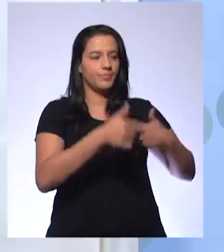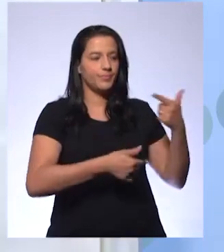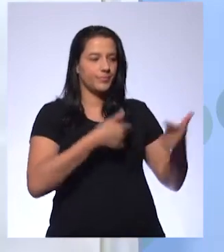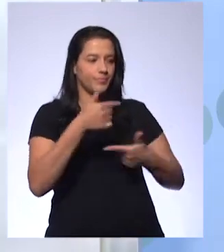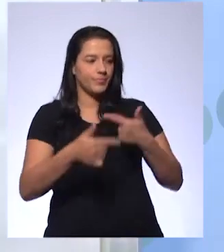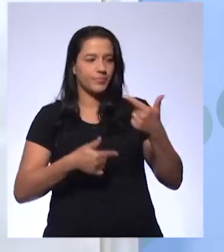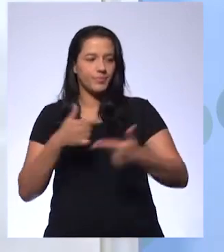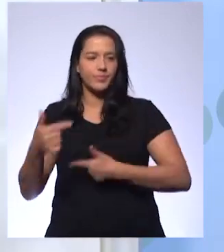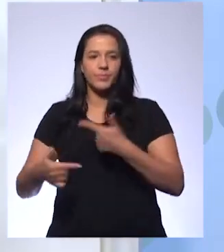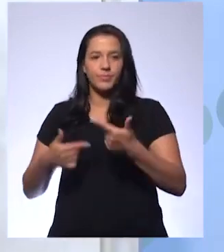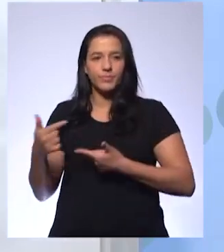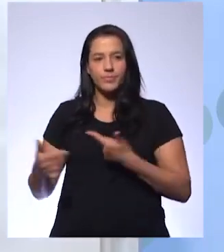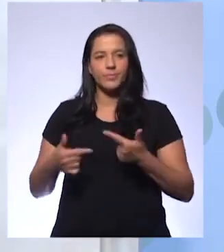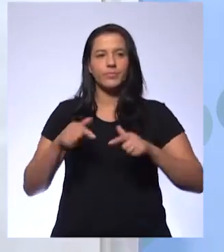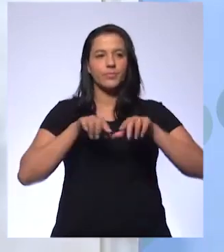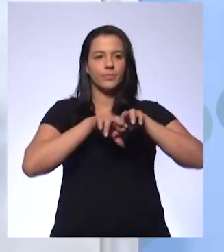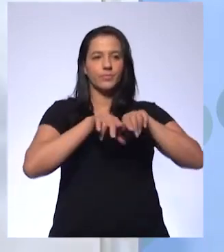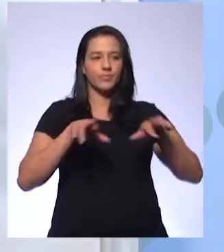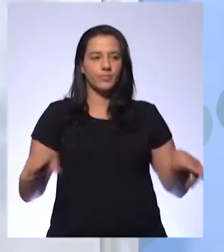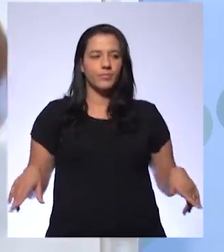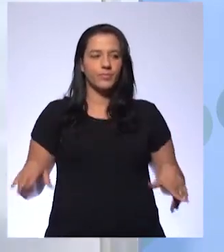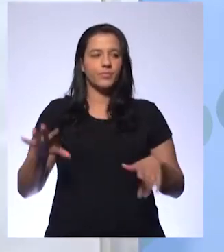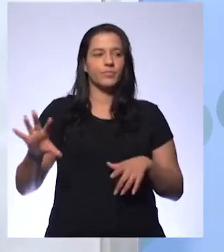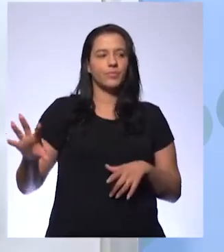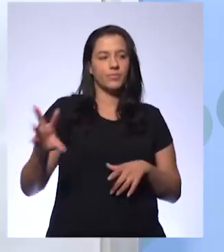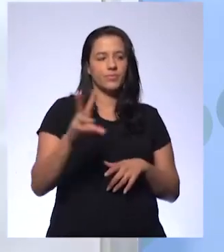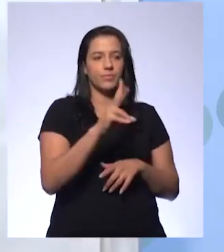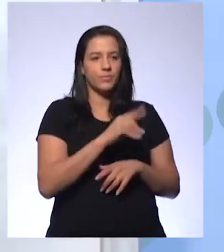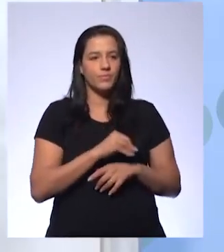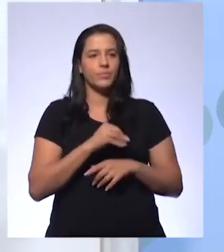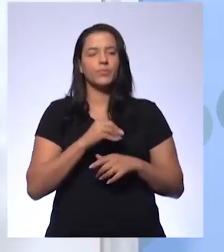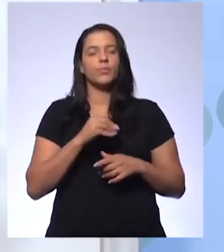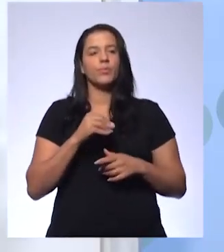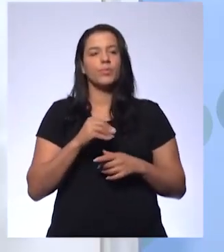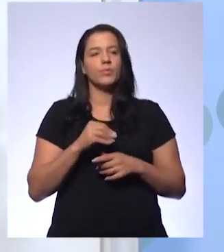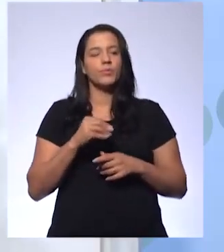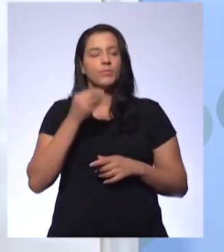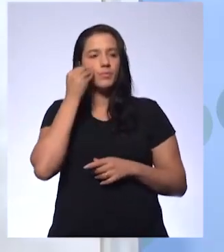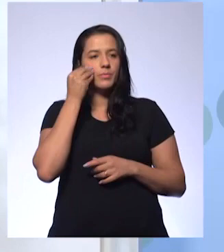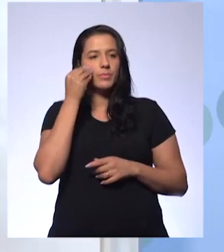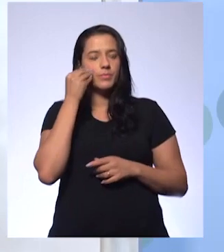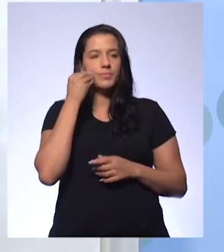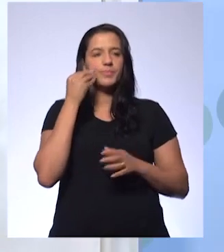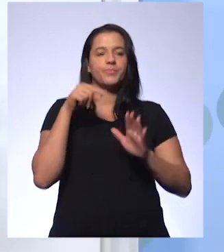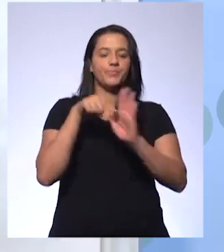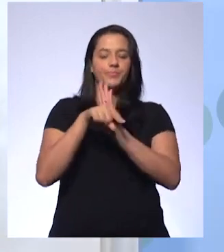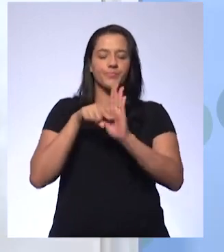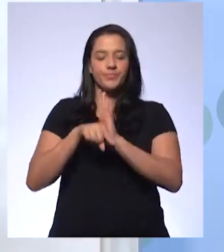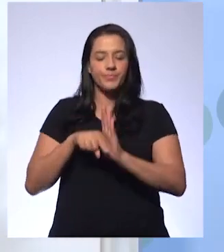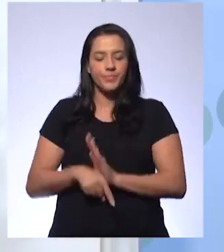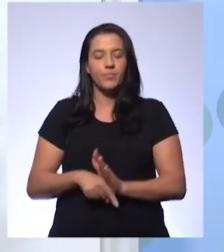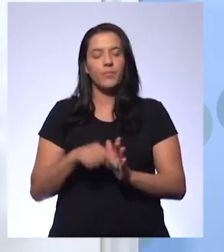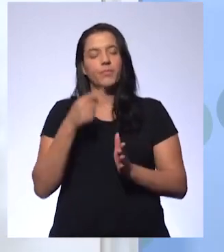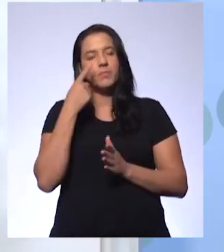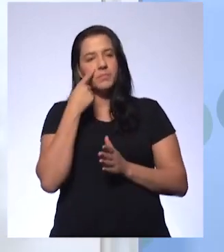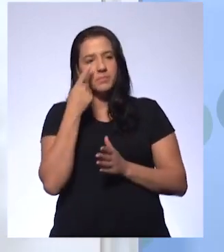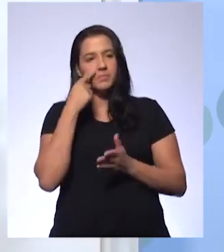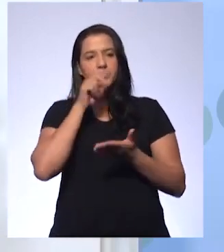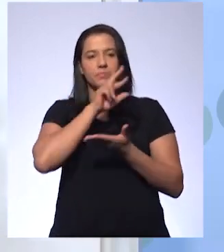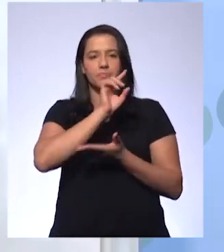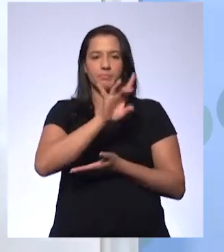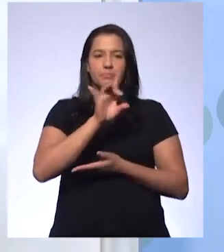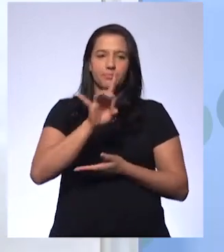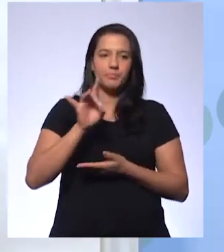totalidade. Ficou meio redundante, mas é isso aí. Todas em sua totalidade. Mas nós vamos trabalhar na medida do possível aí